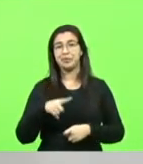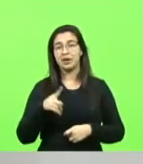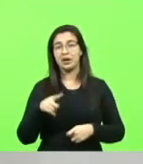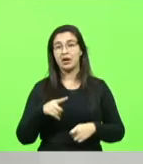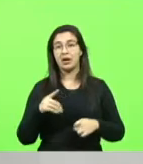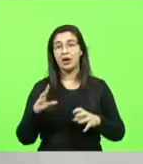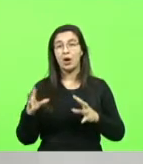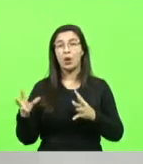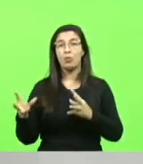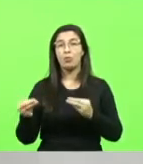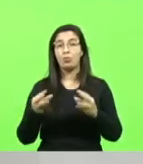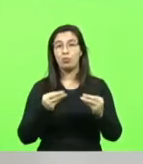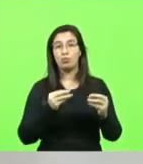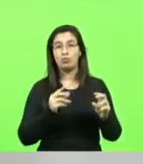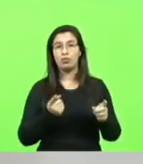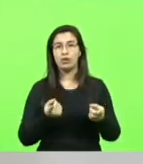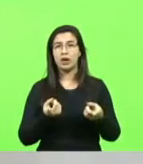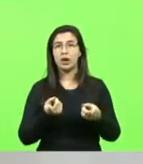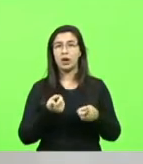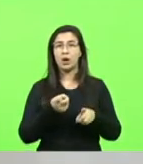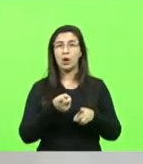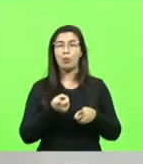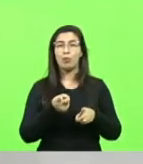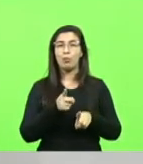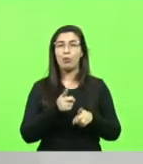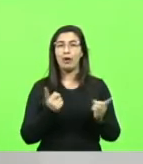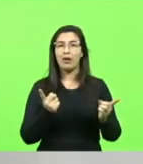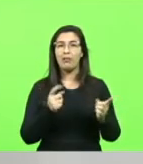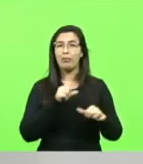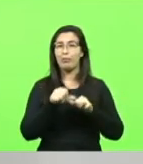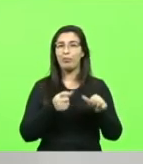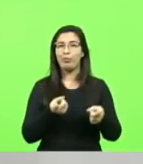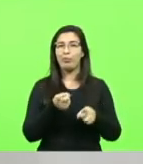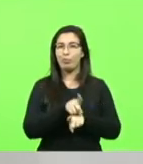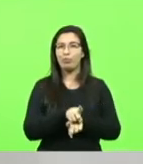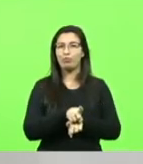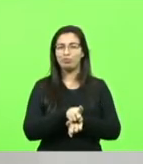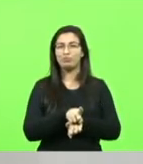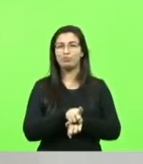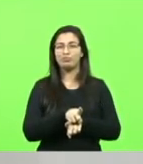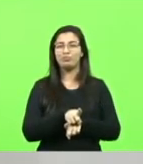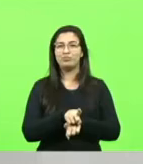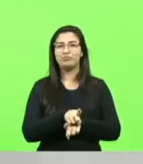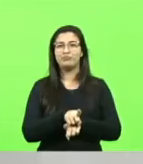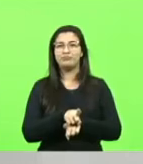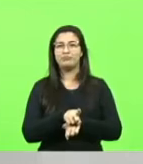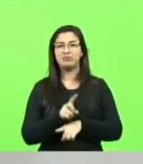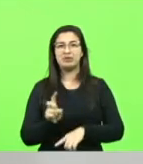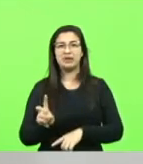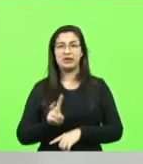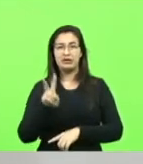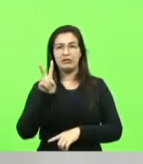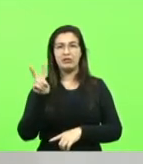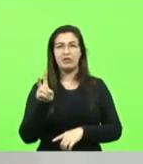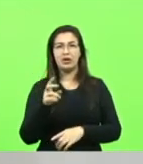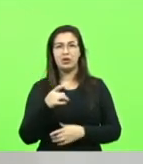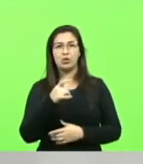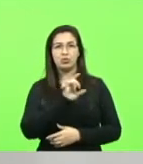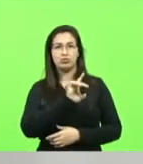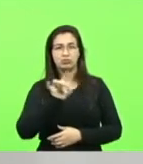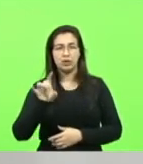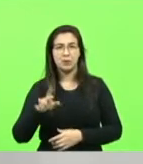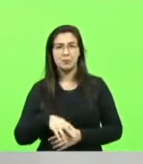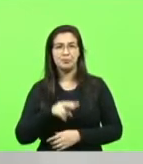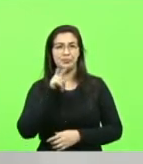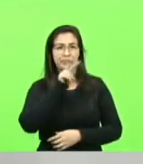inversão de valores que nós vivemos nos dias de hoje. Uma total inversão de valores. Quando nós vemos cenas